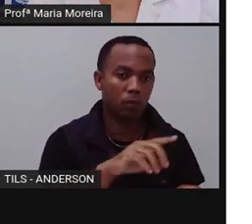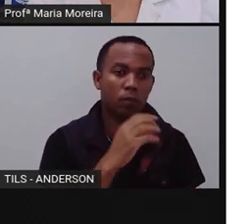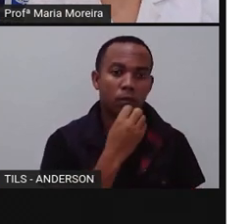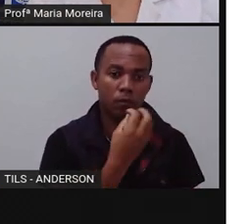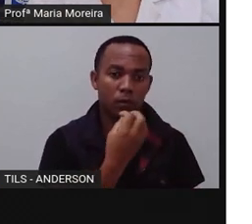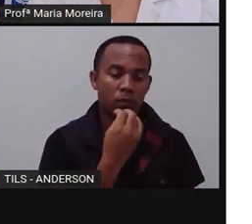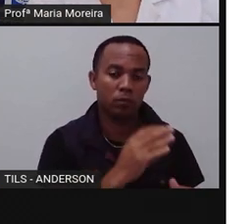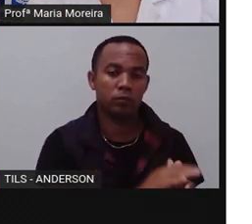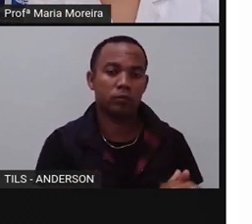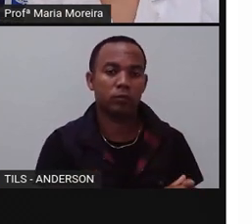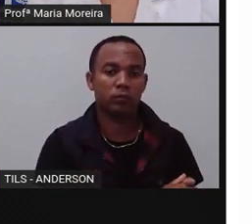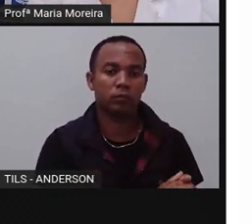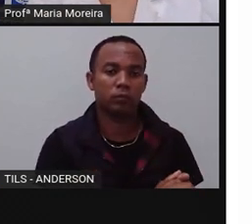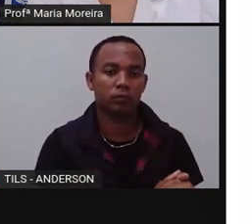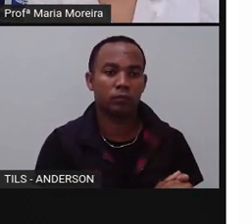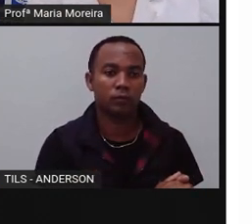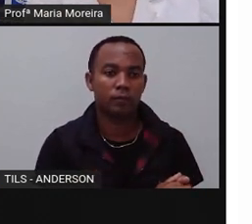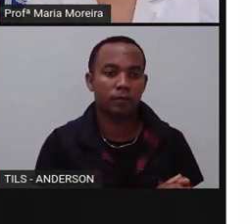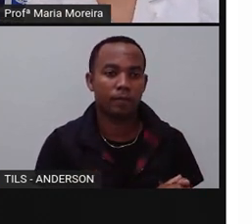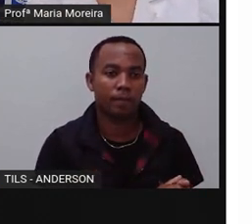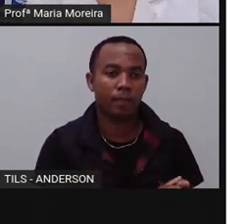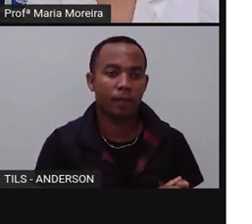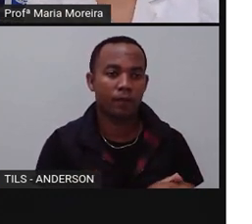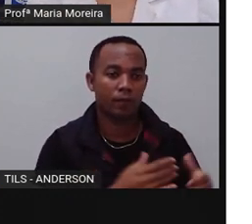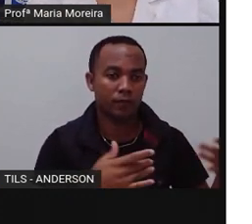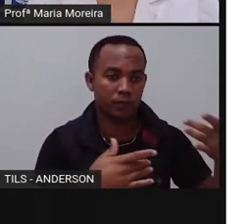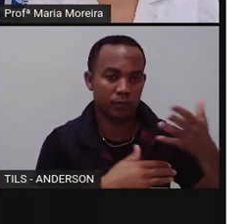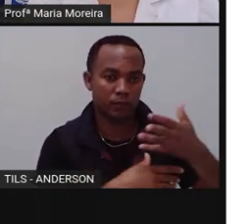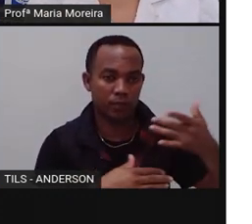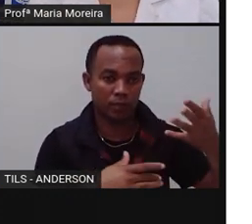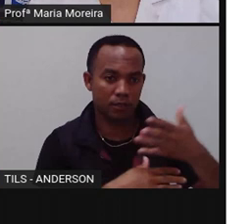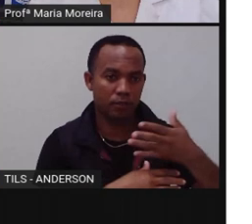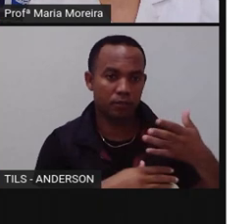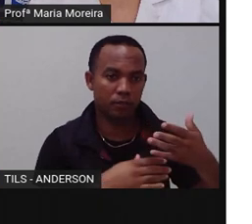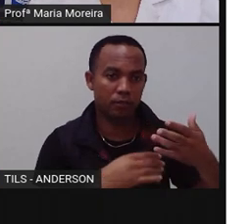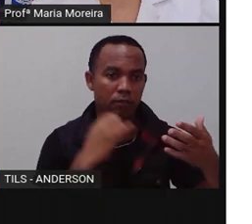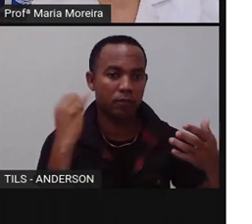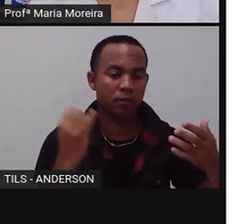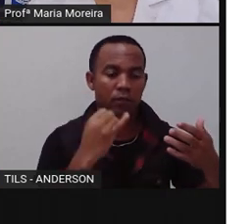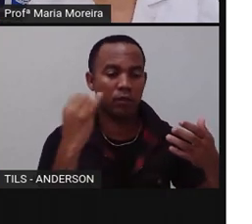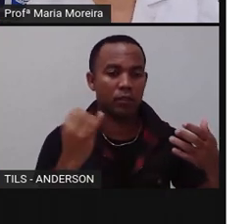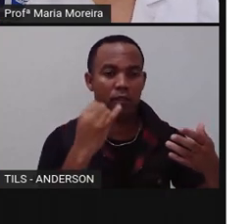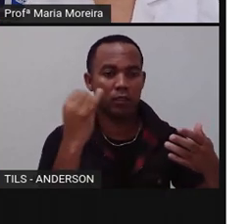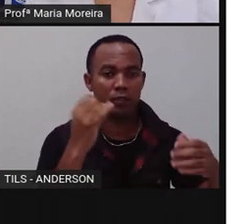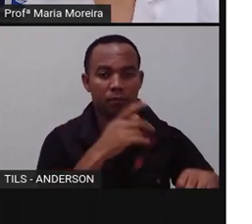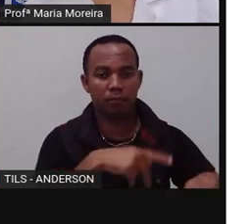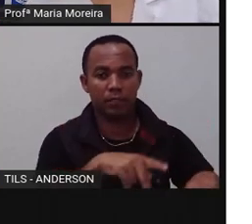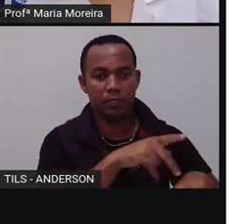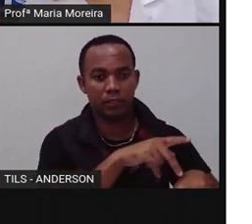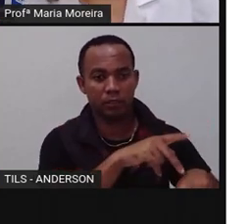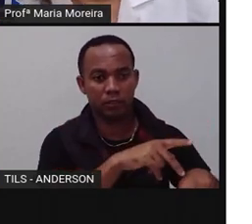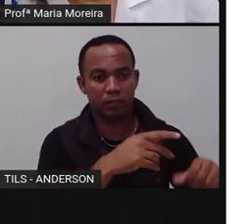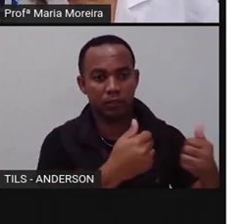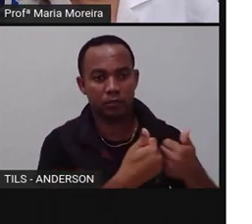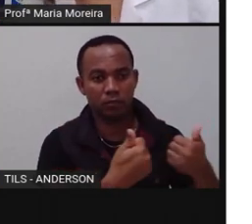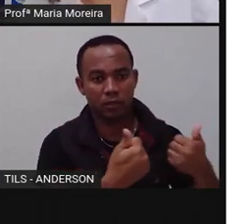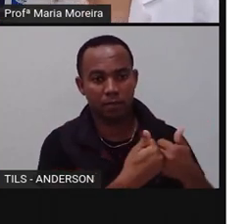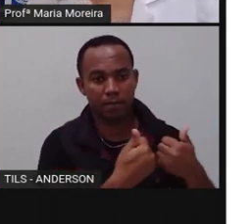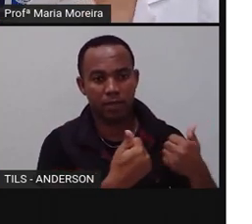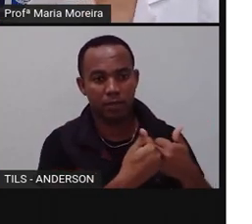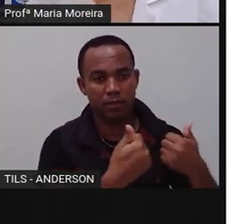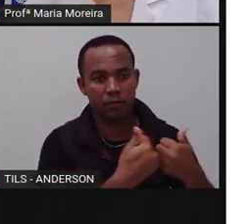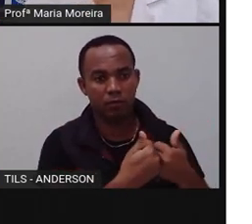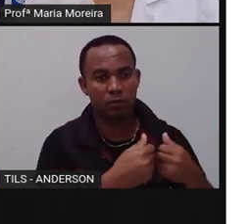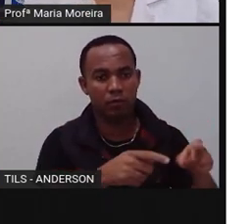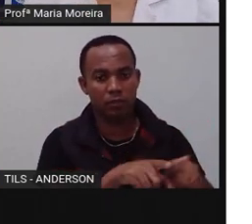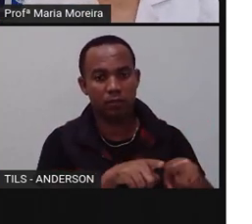muito bem, né? Por isso, as cidades mais importantes dos países em que há o curso do Nilo estão em suas margens ou em